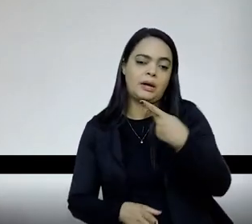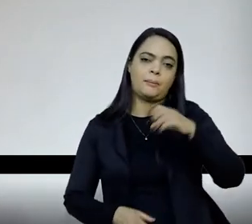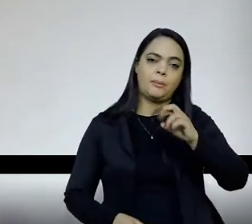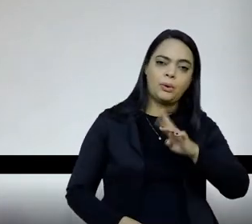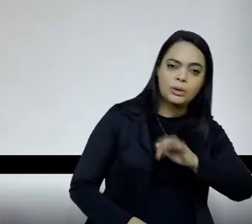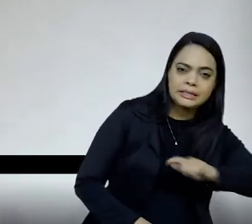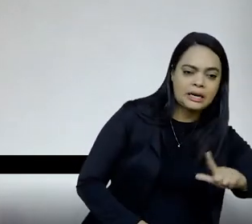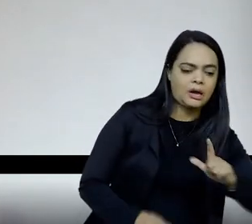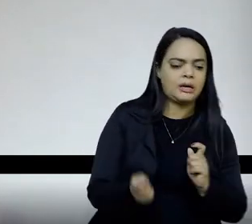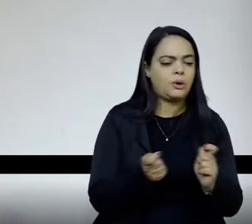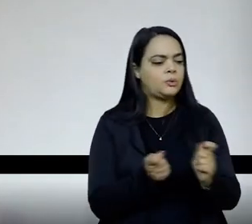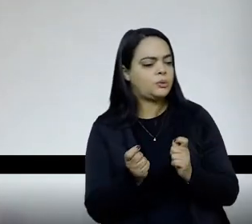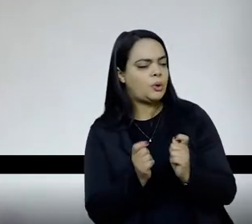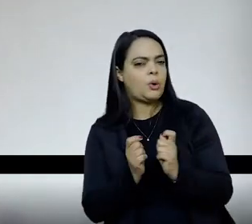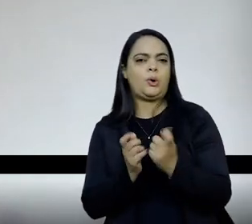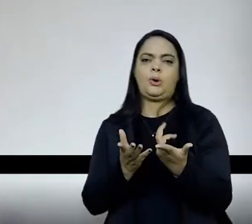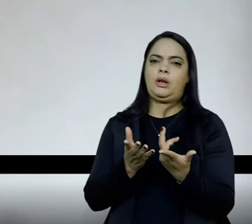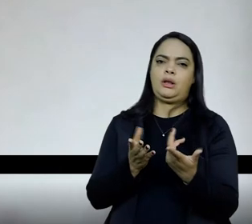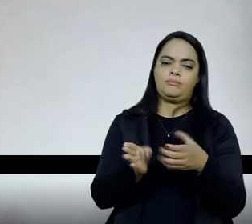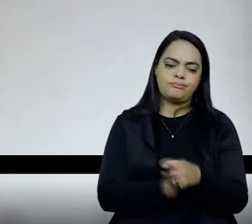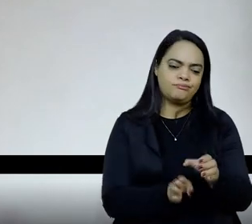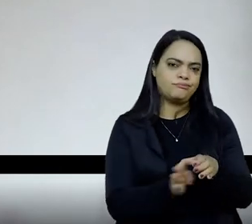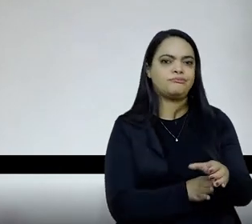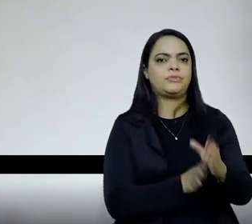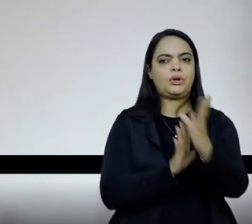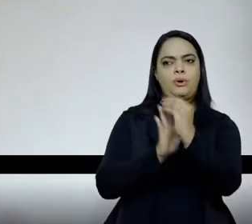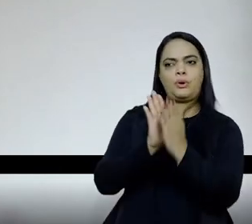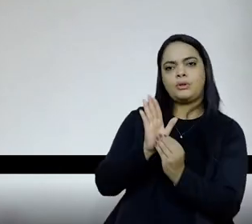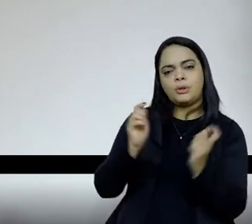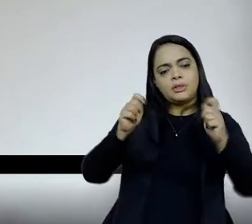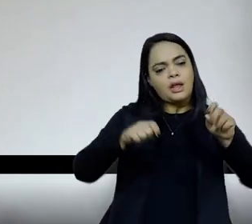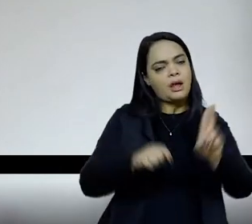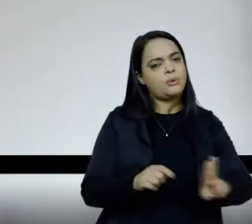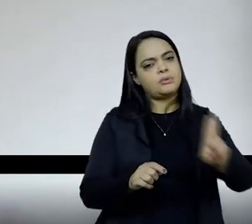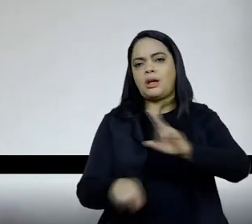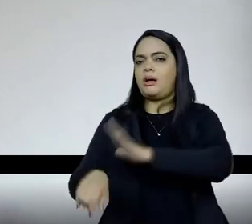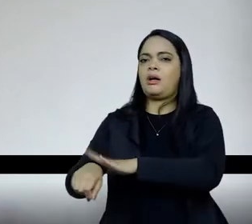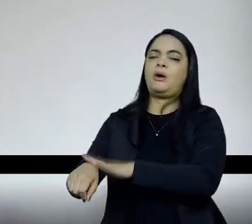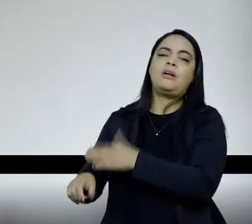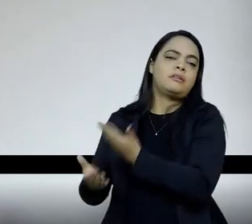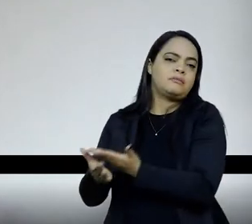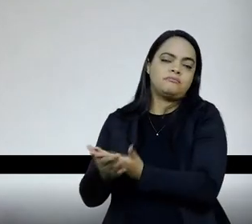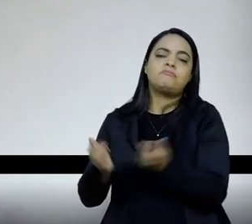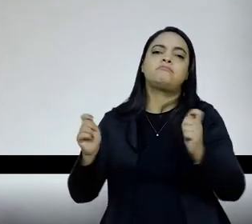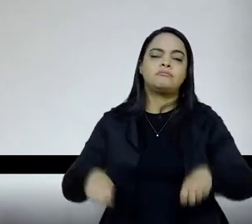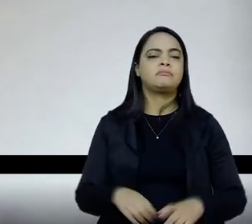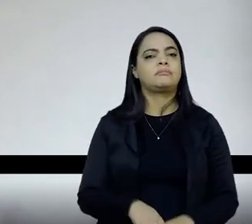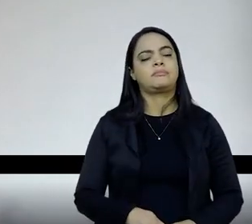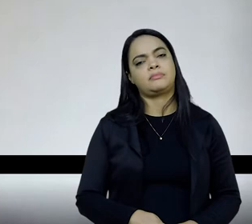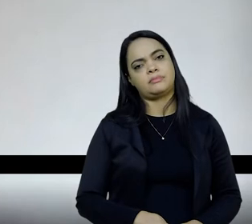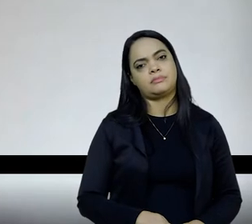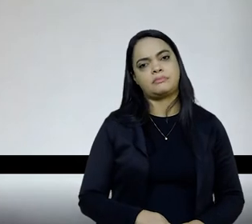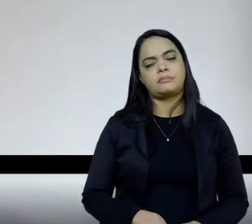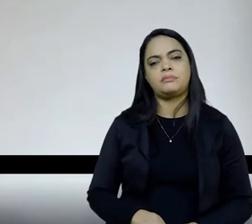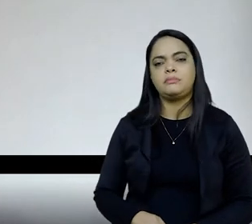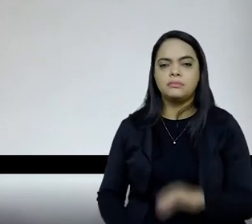com curadoria de conteúdos que possam ser utilizados na sala de aula, e tudo, isso matizaria o